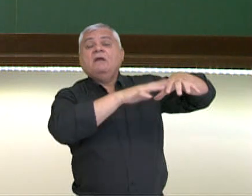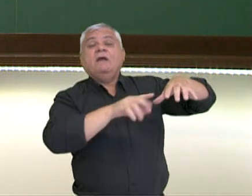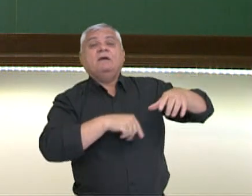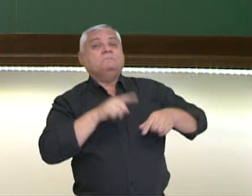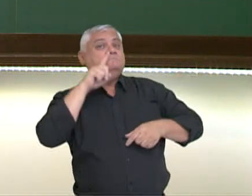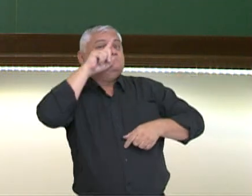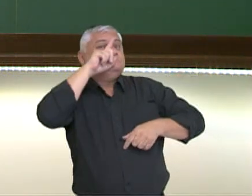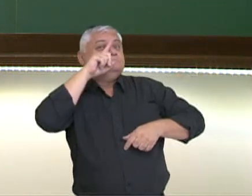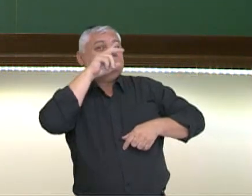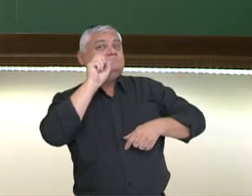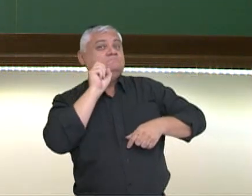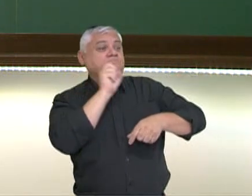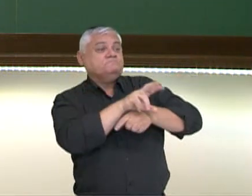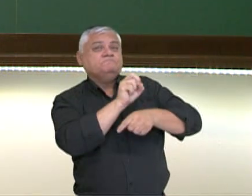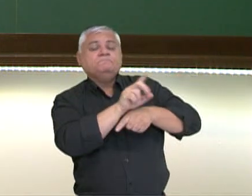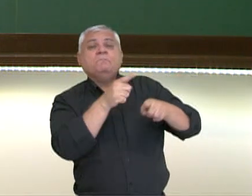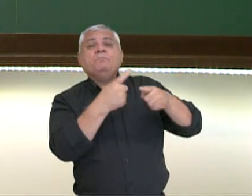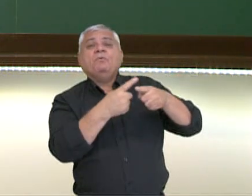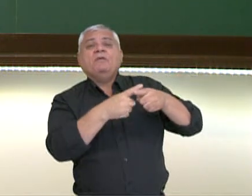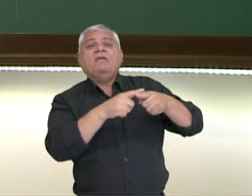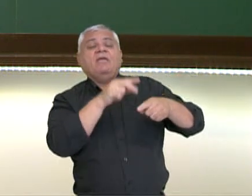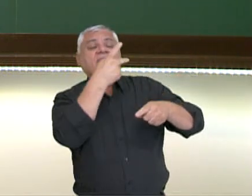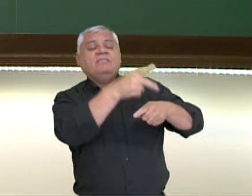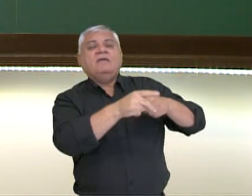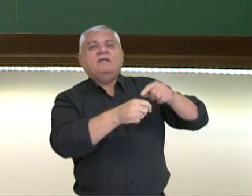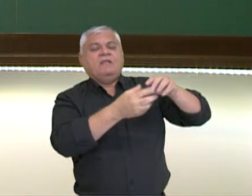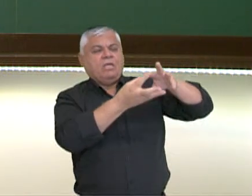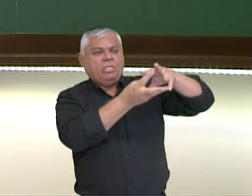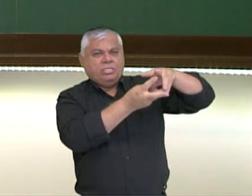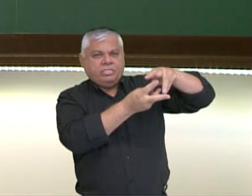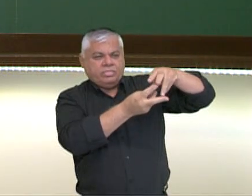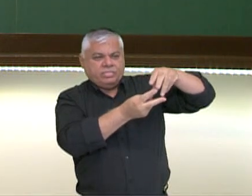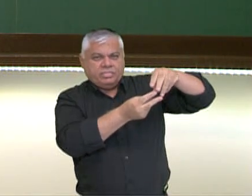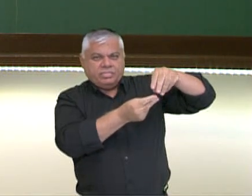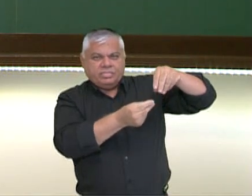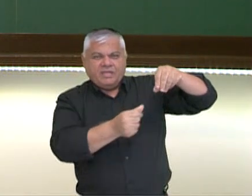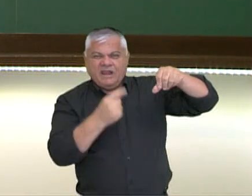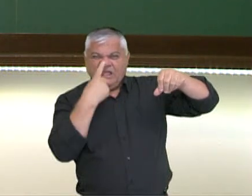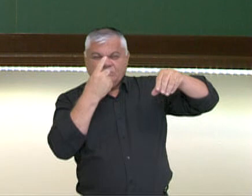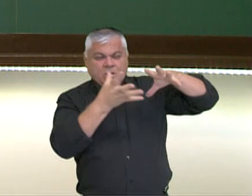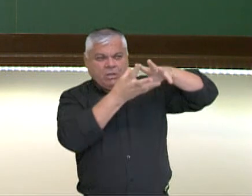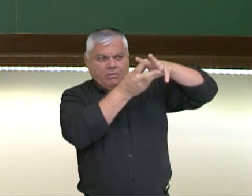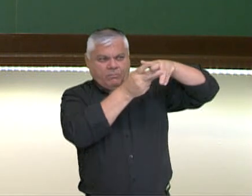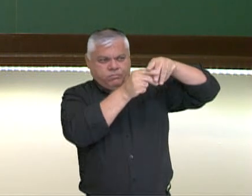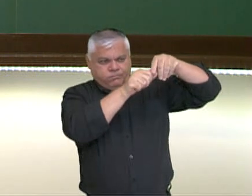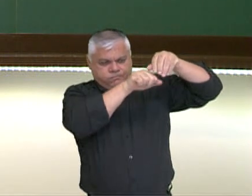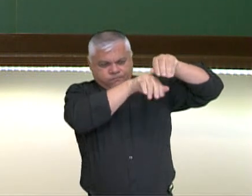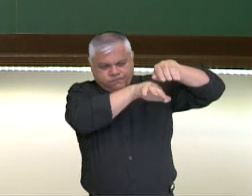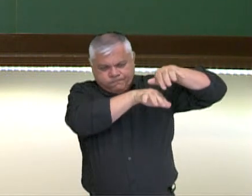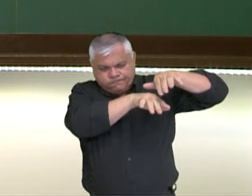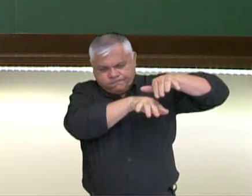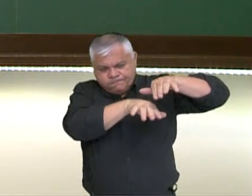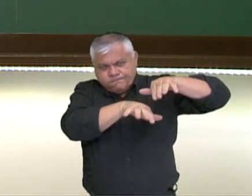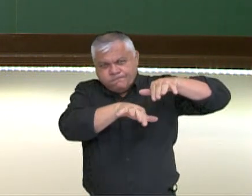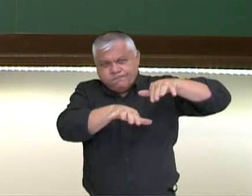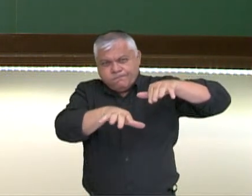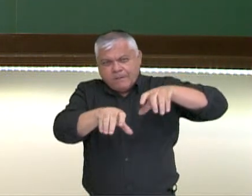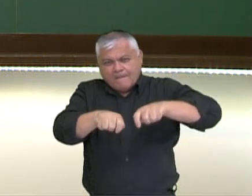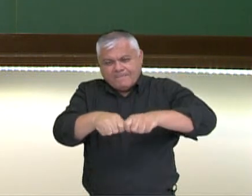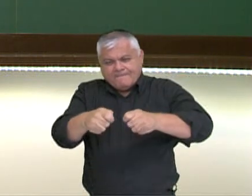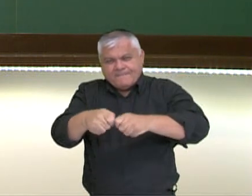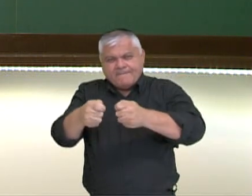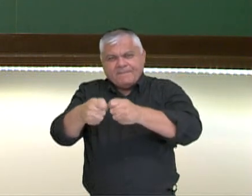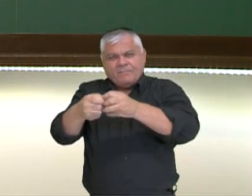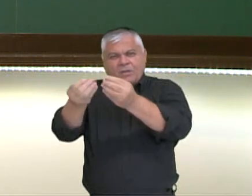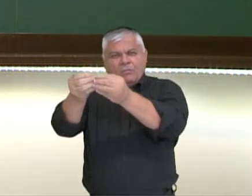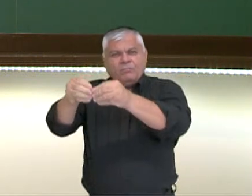pois os elementos resultantes da decomposição desse lixo vão infiltrar no solo comprometendo não